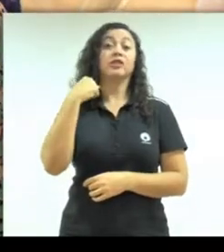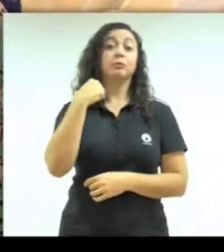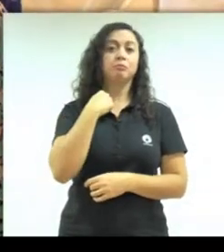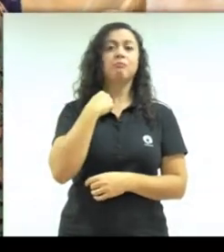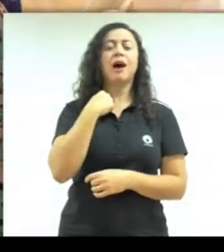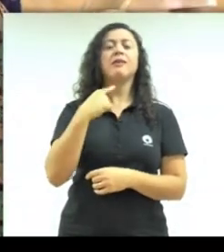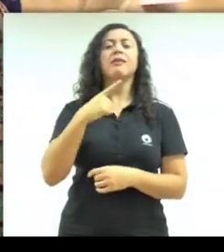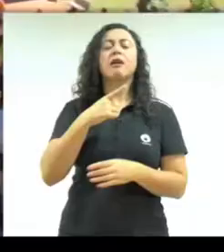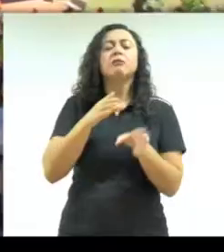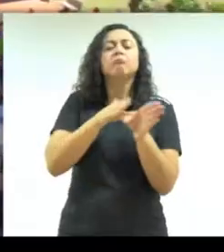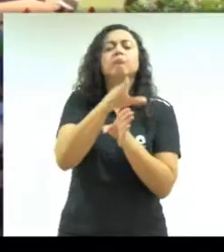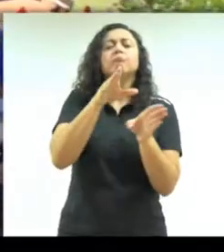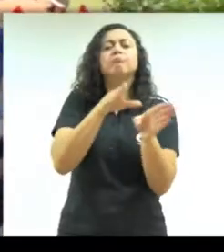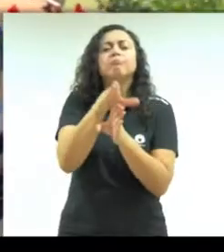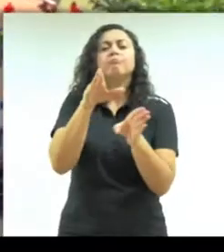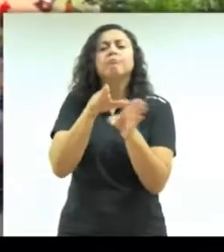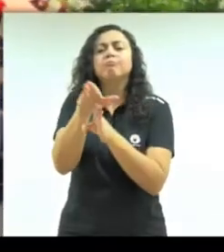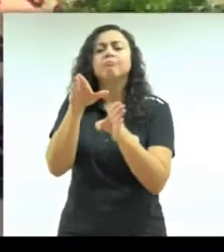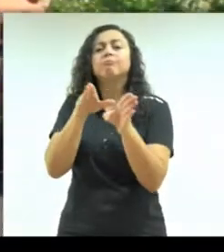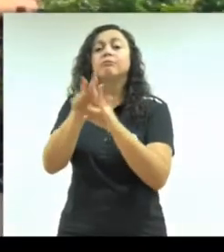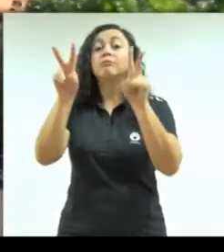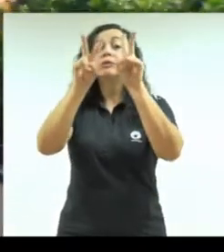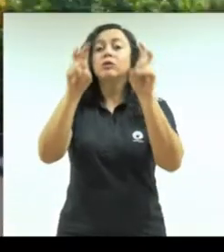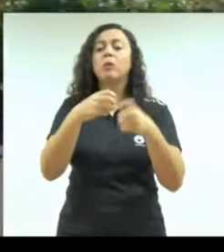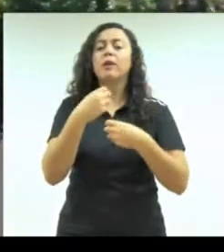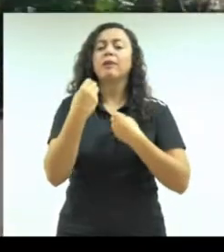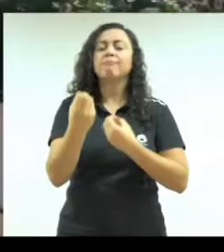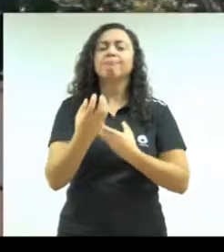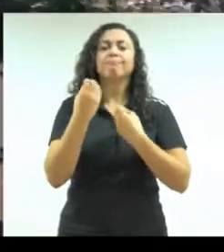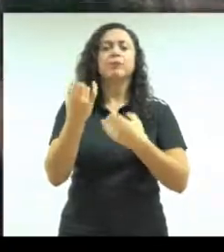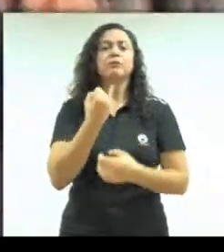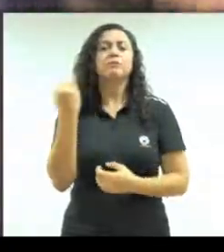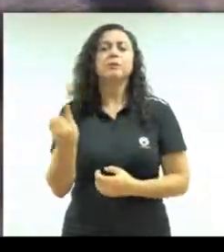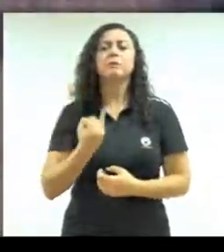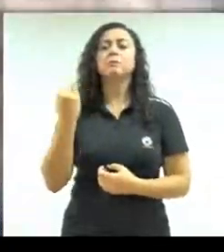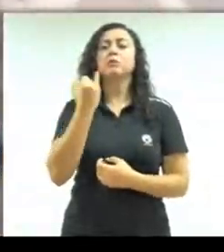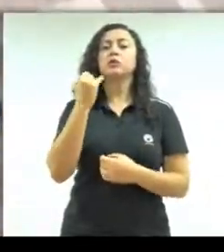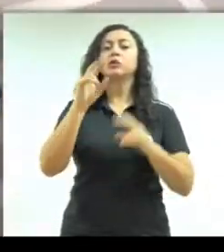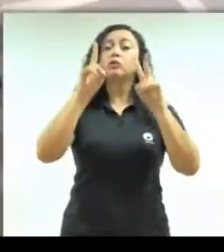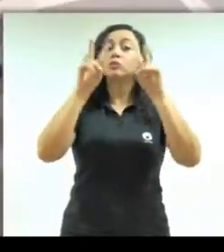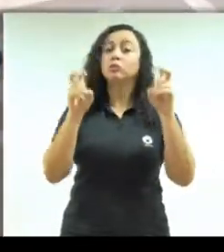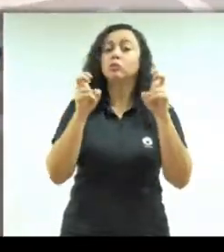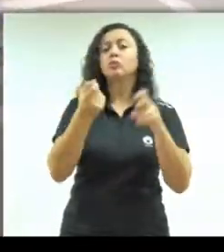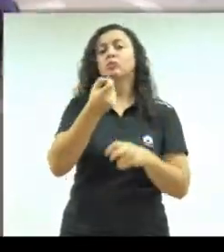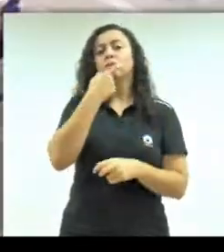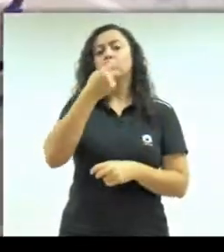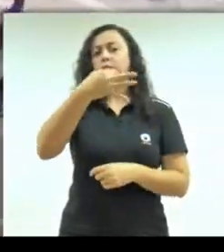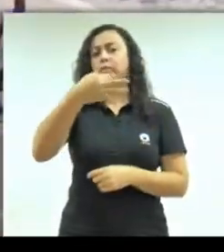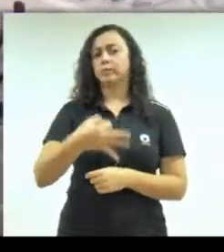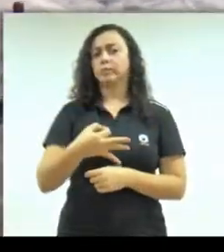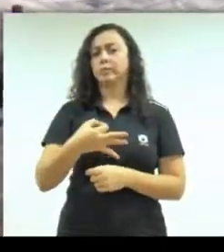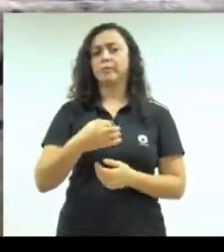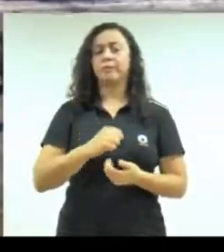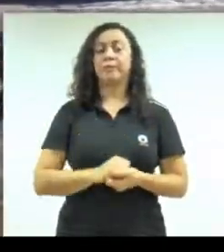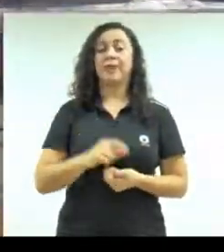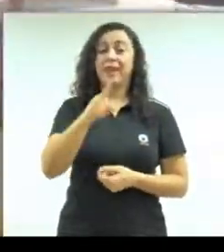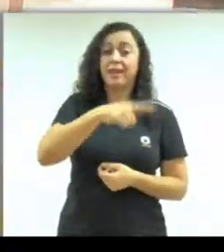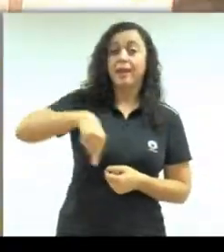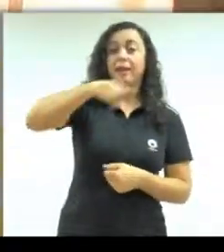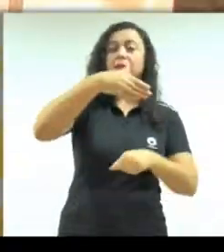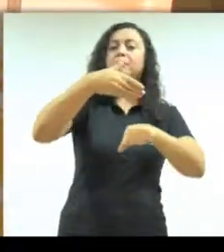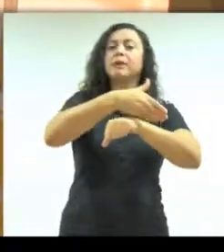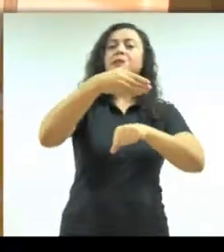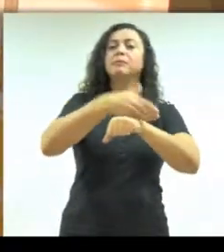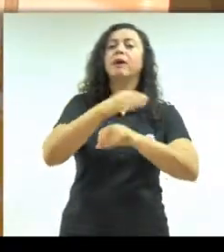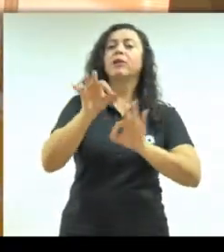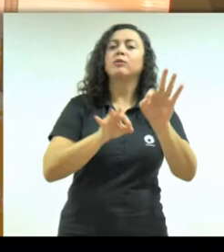receber orientações sobre a importância de se medicar corretamente. Eles participaram do projeto